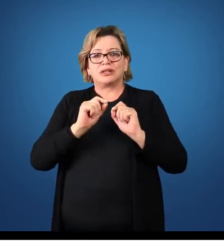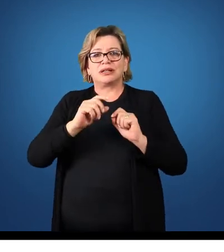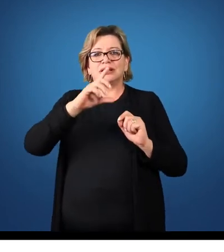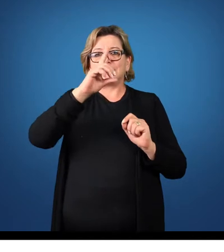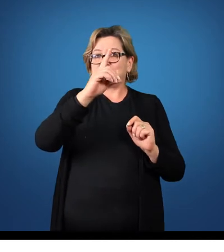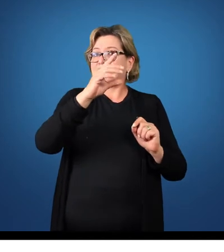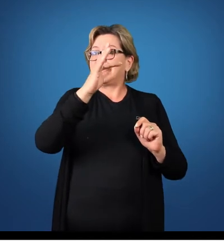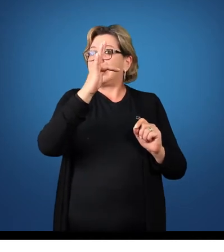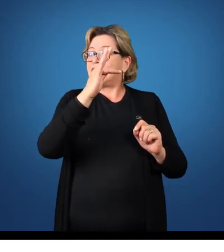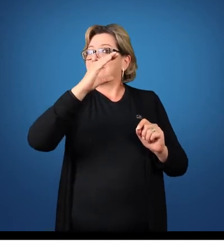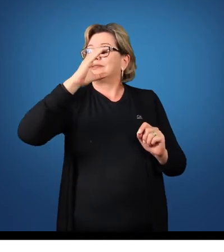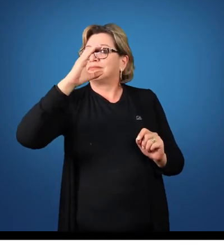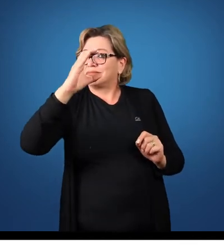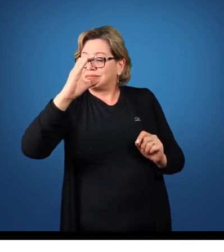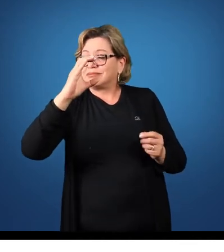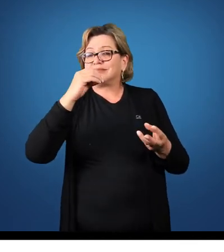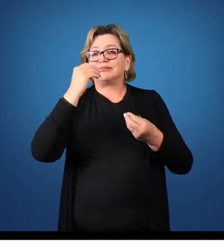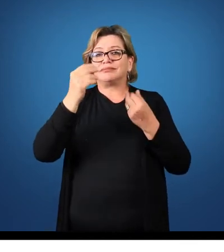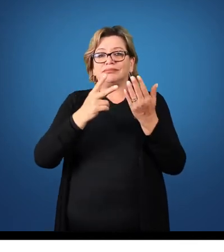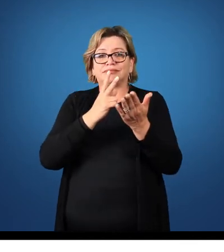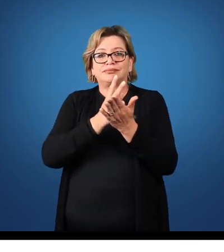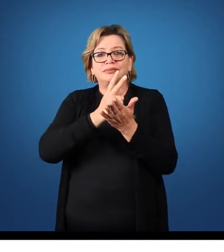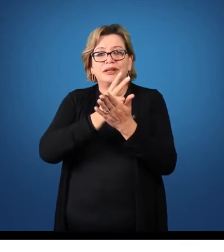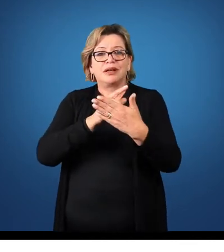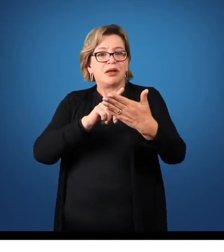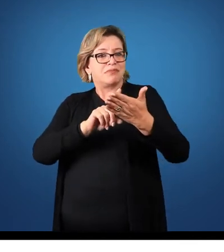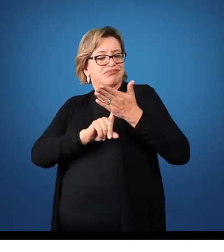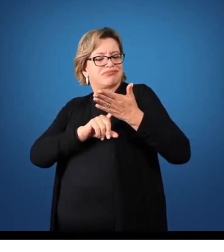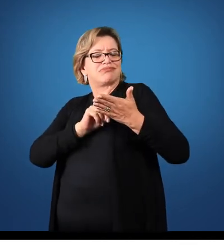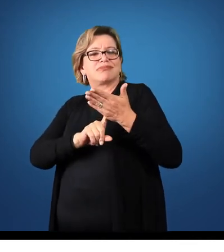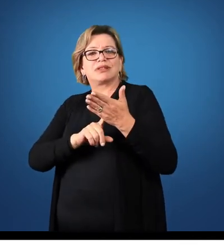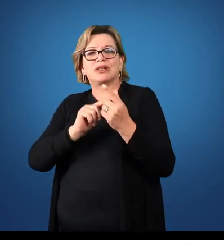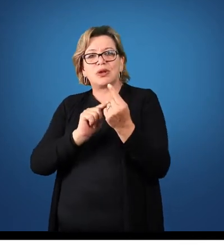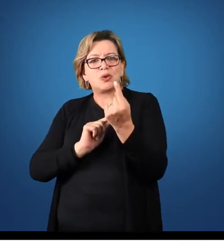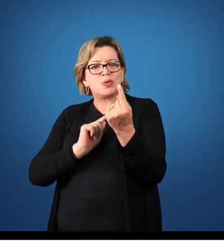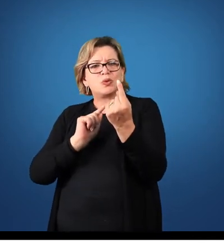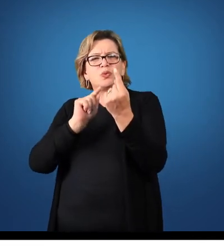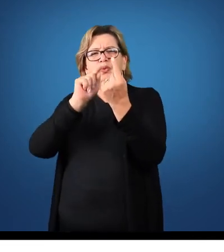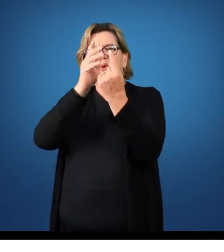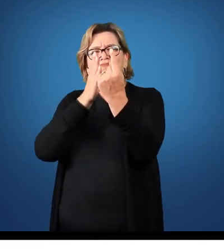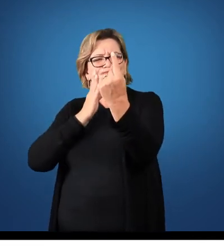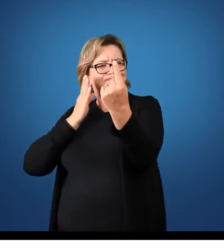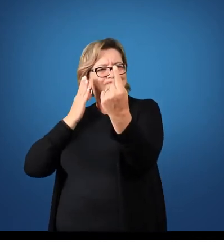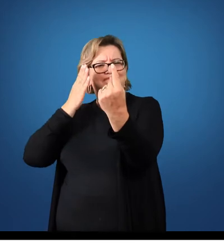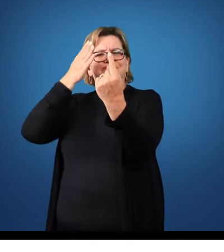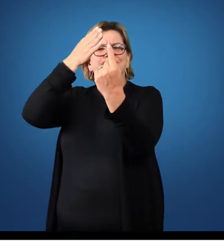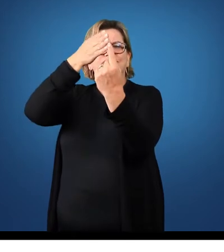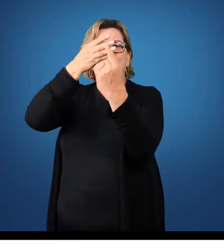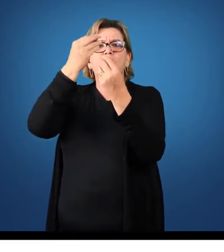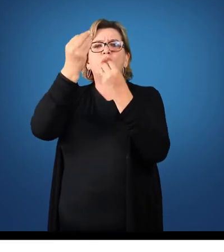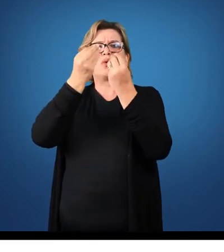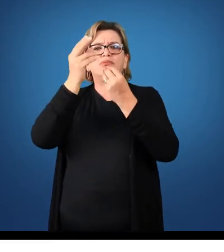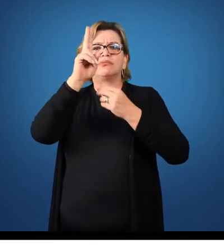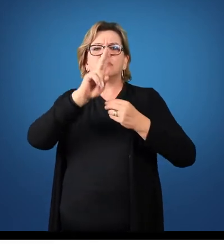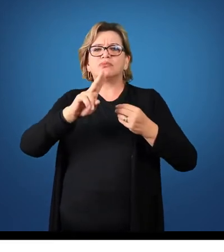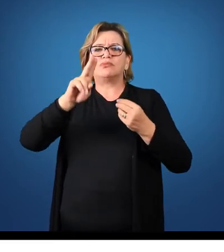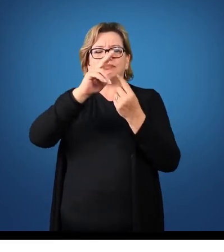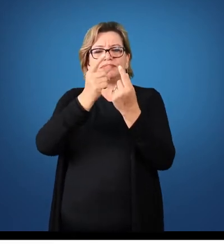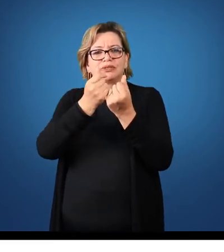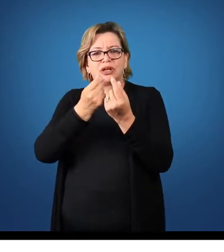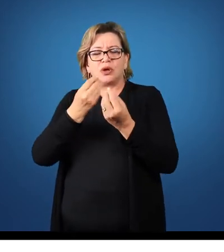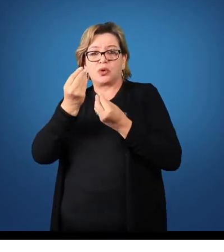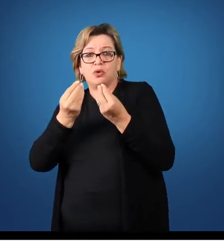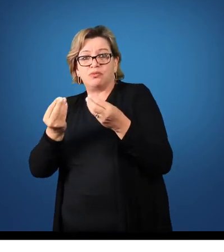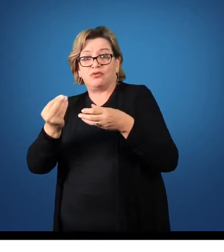de caixa, a demonstração do fluxo de caixa nos dá um norte de como que o recurso entrou e saiu da empresa,